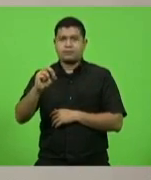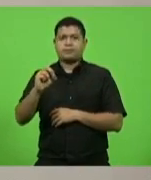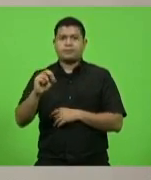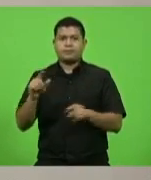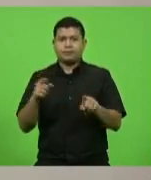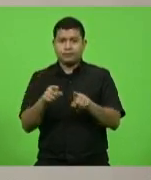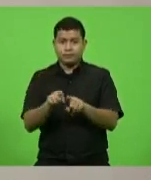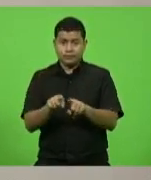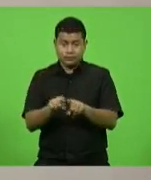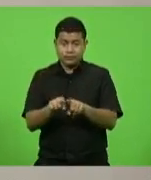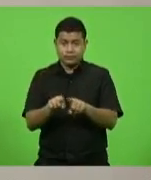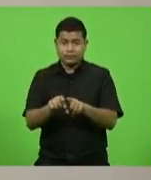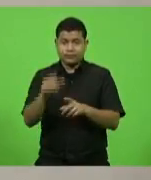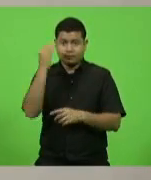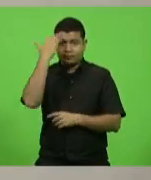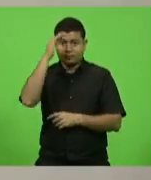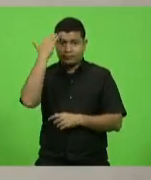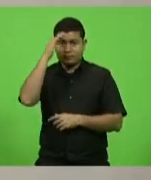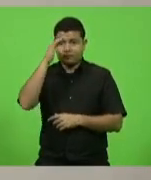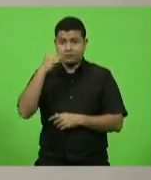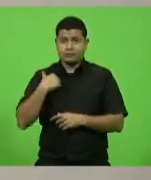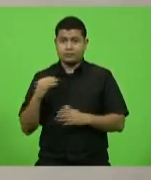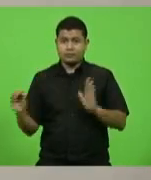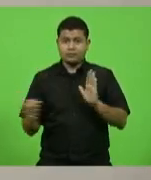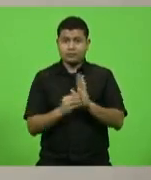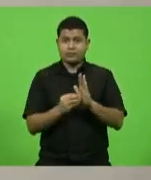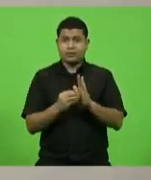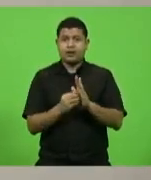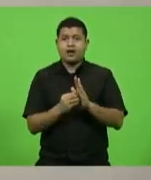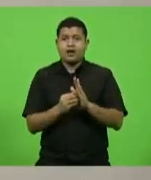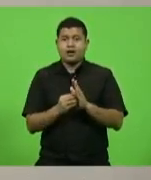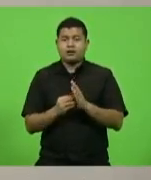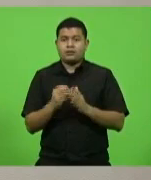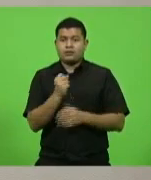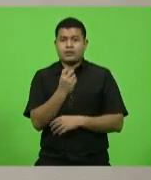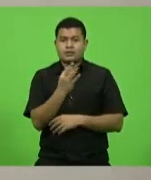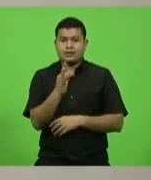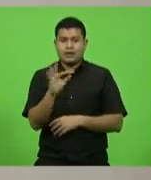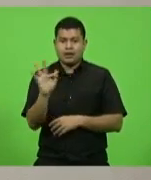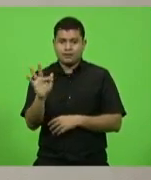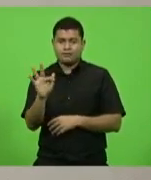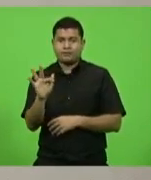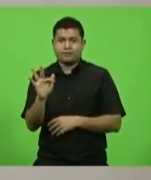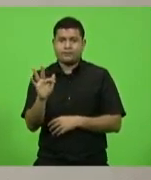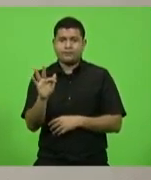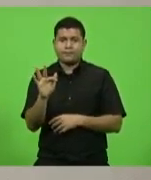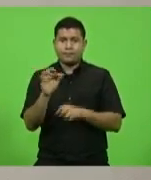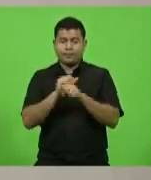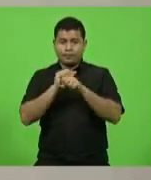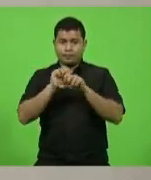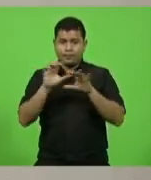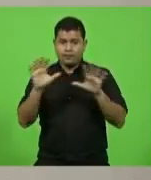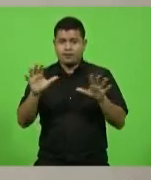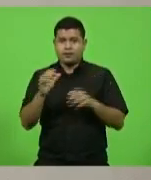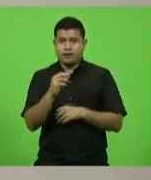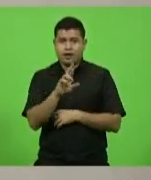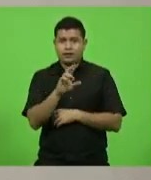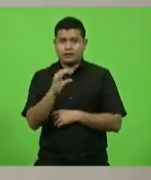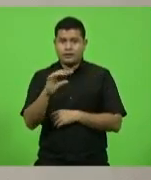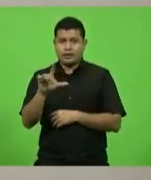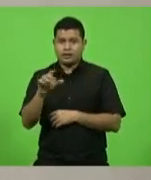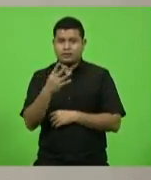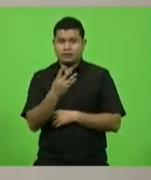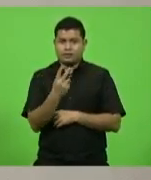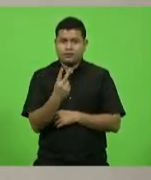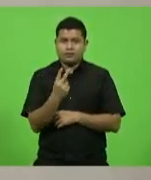o entendimento fixado pelo Supremo Tribunal Federal na RCL 42861,